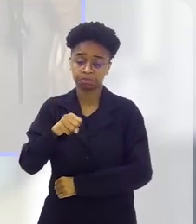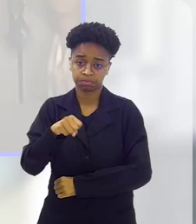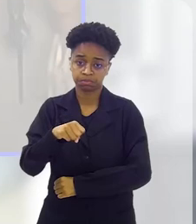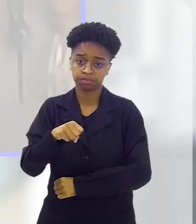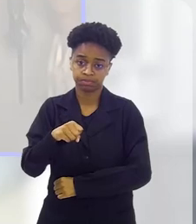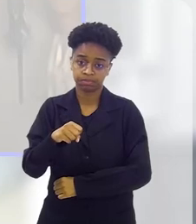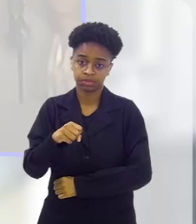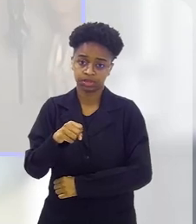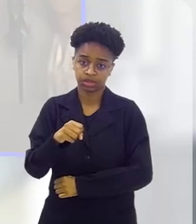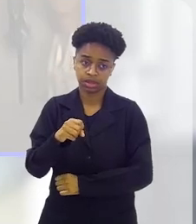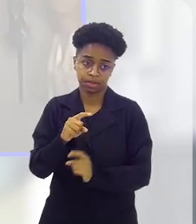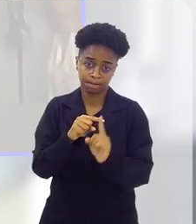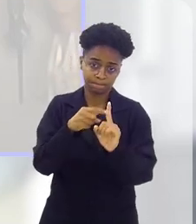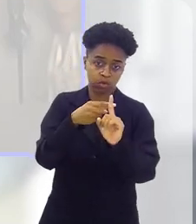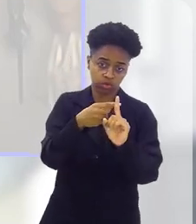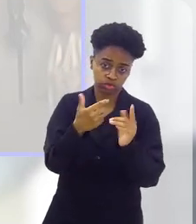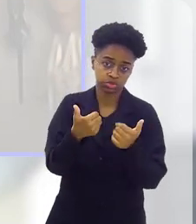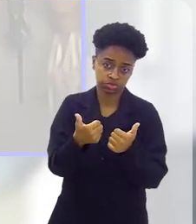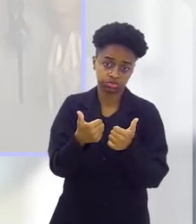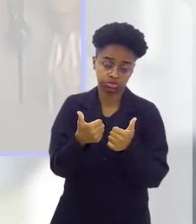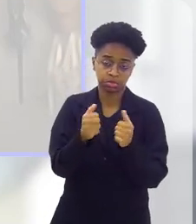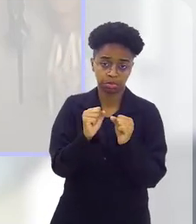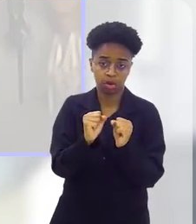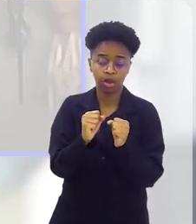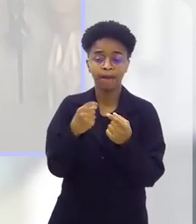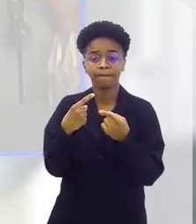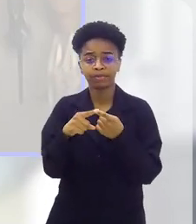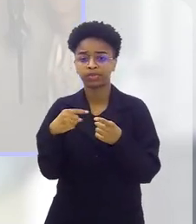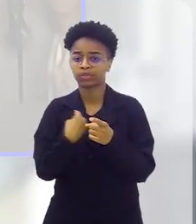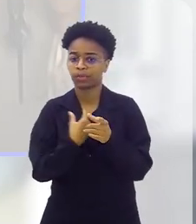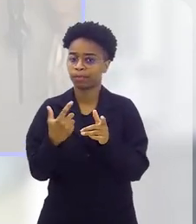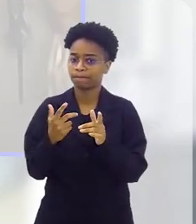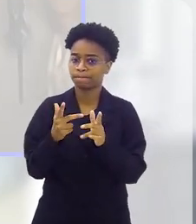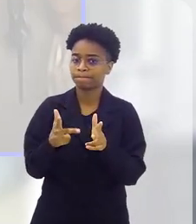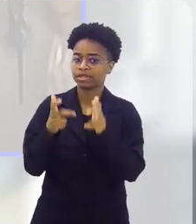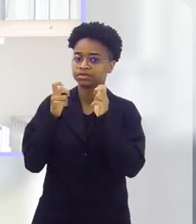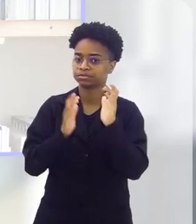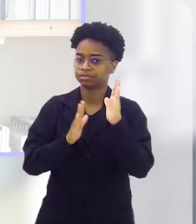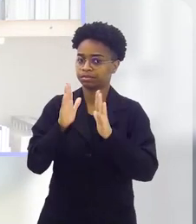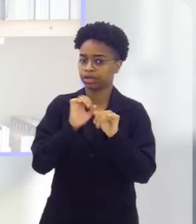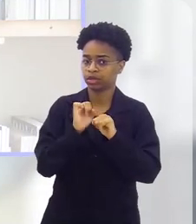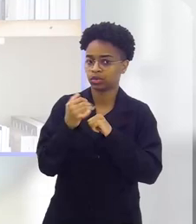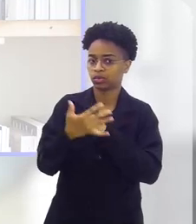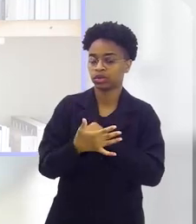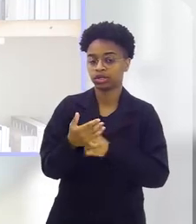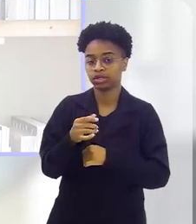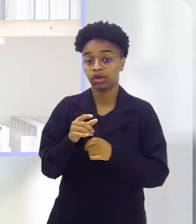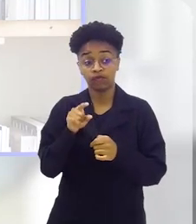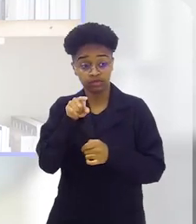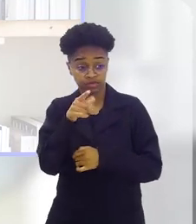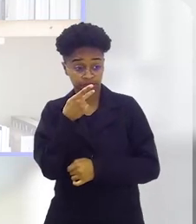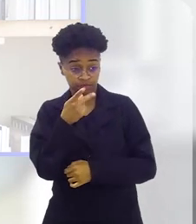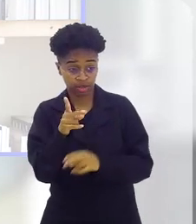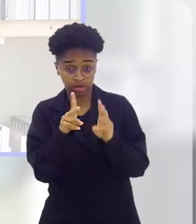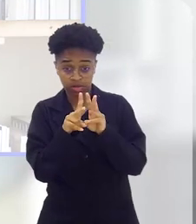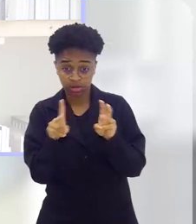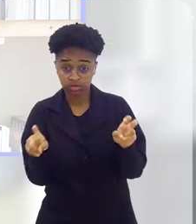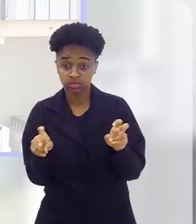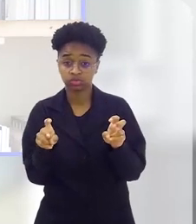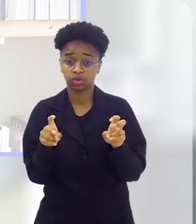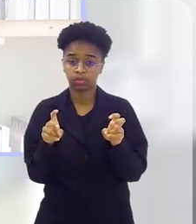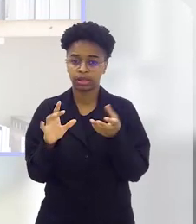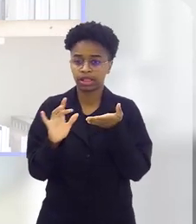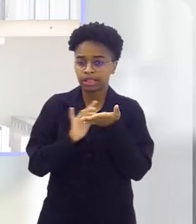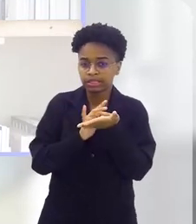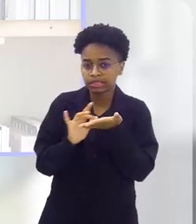as vantagens, né? Como a gente viu na pandemia. Quando a senhora fala dessa